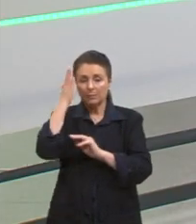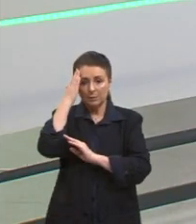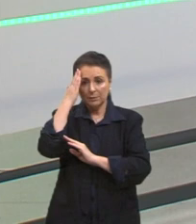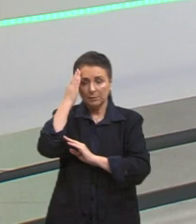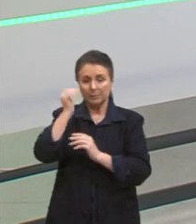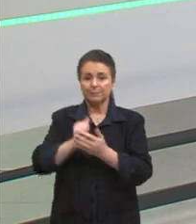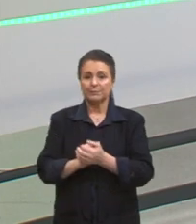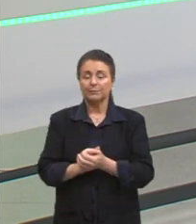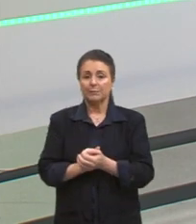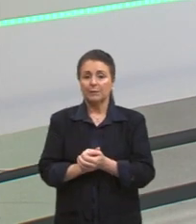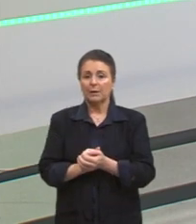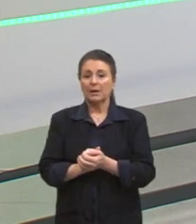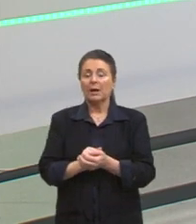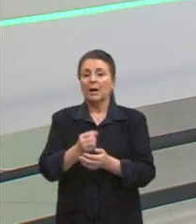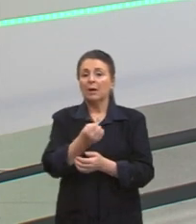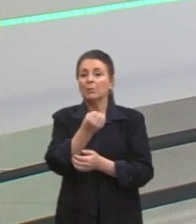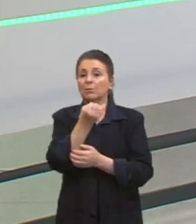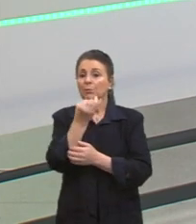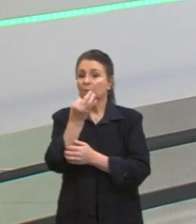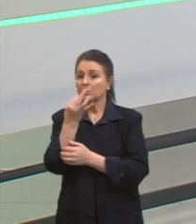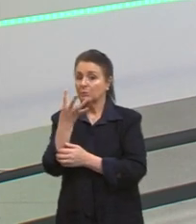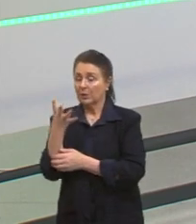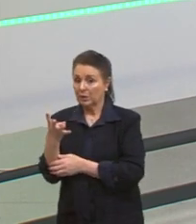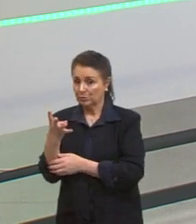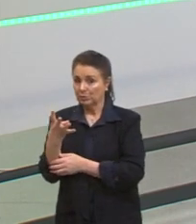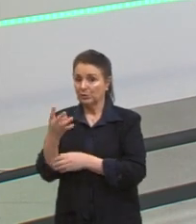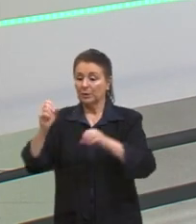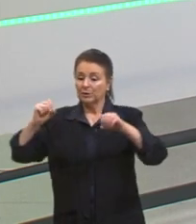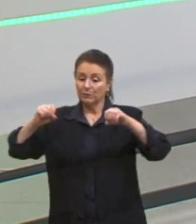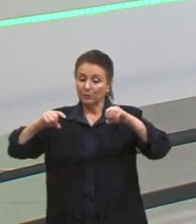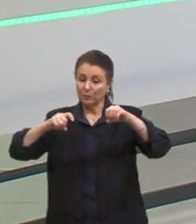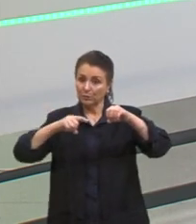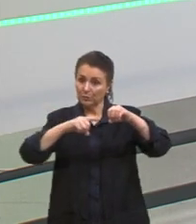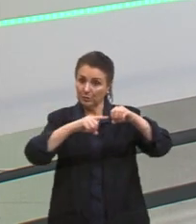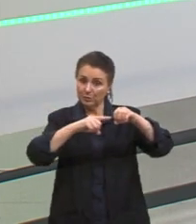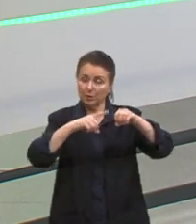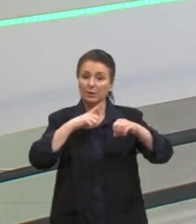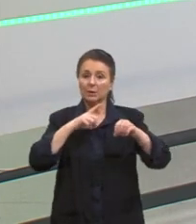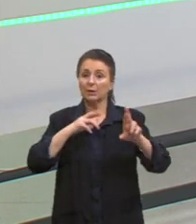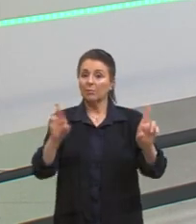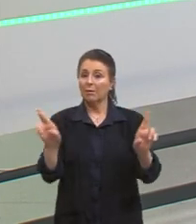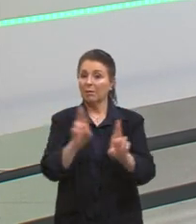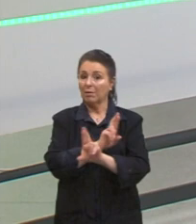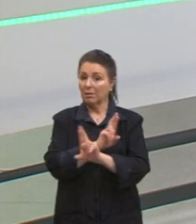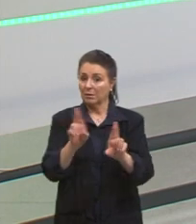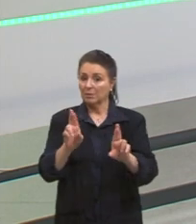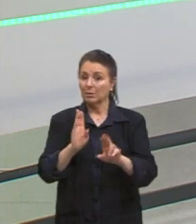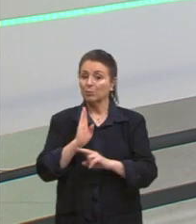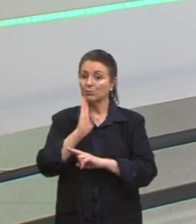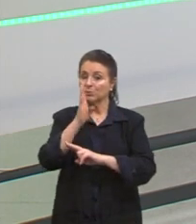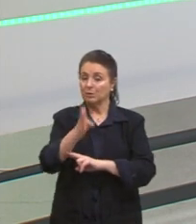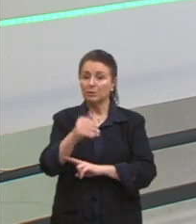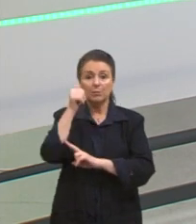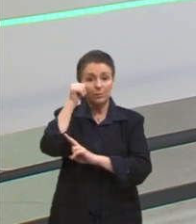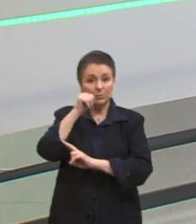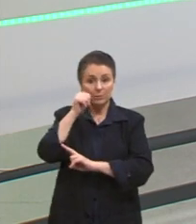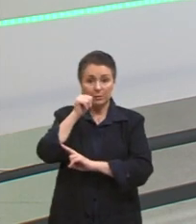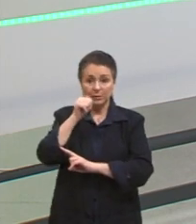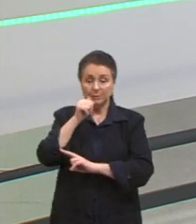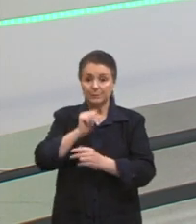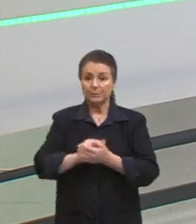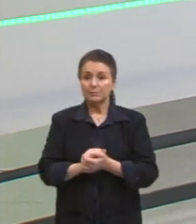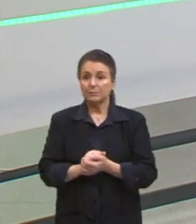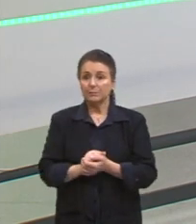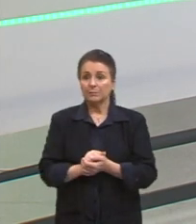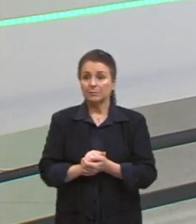A taxa de fecundidade, ela tem relação direta aí, então, com essas mulheres que